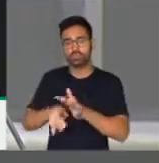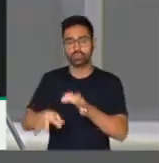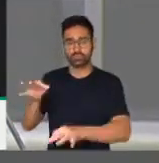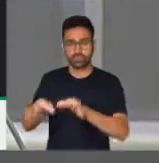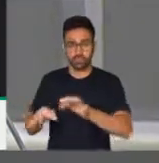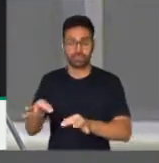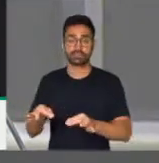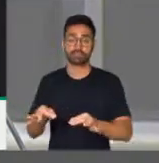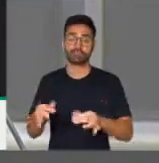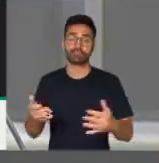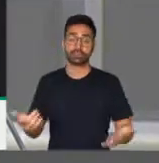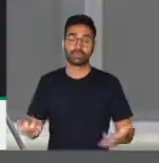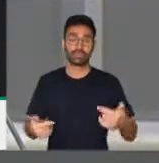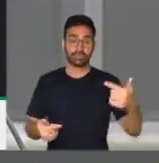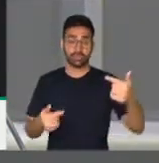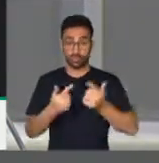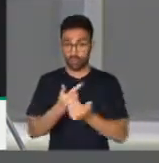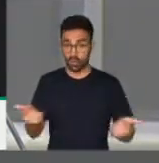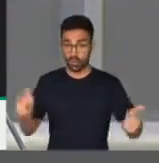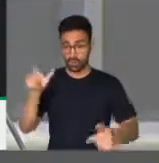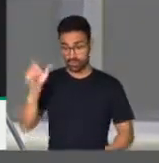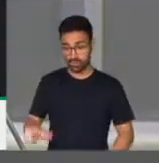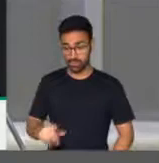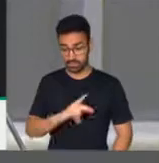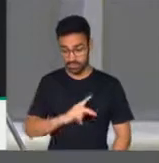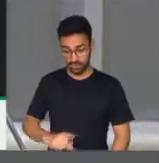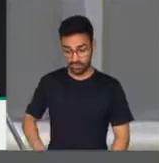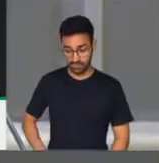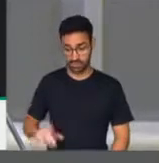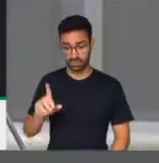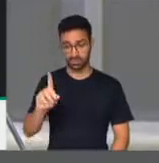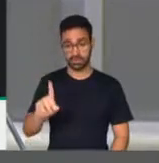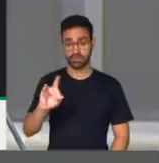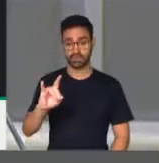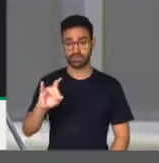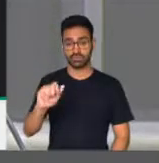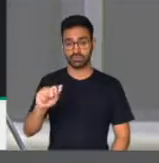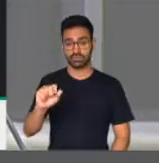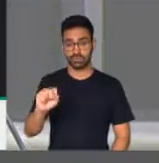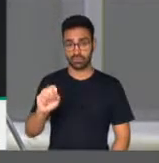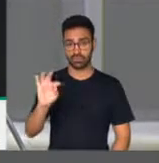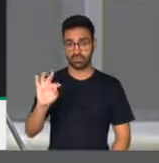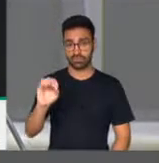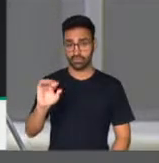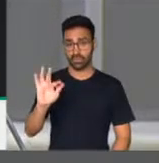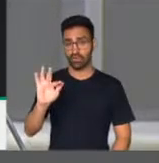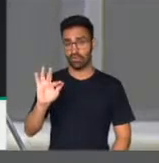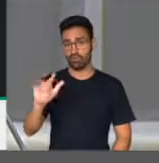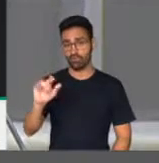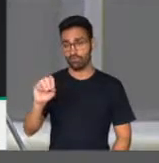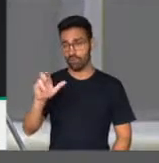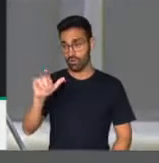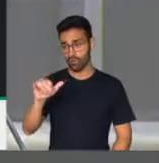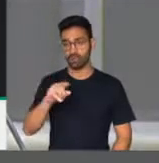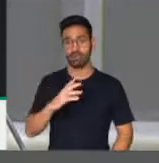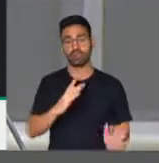Felizmente, o presidente do STF, o ministro Toffoli, ao final do dia,